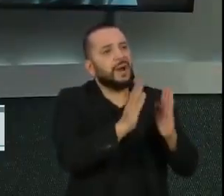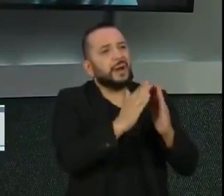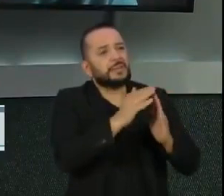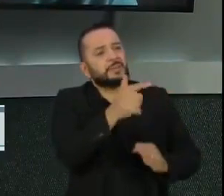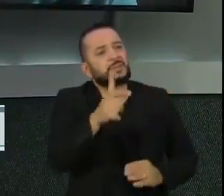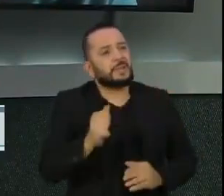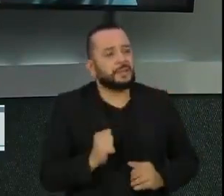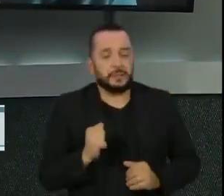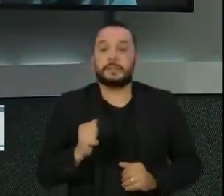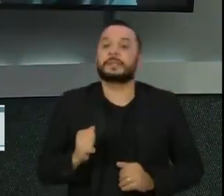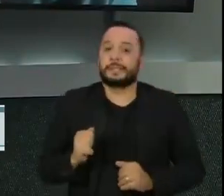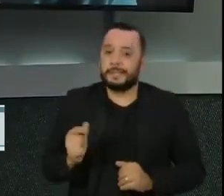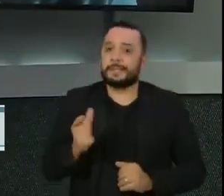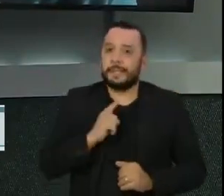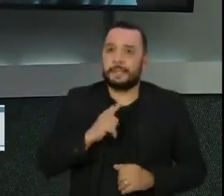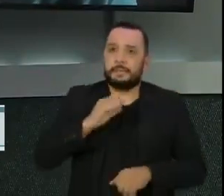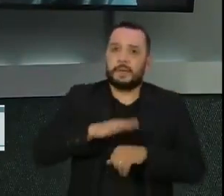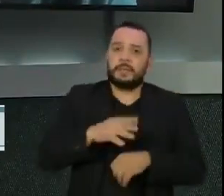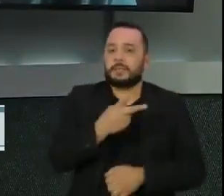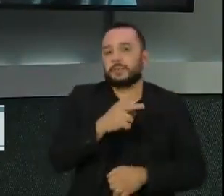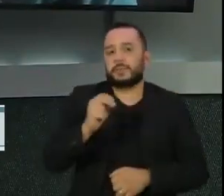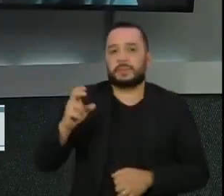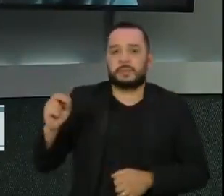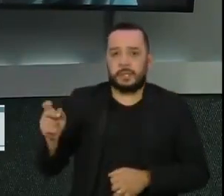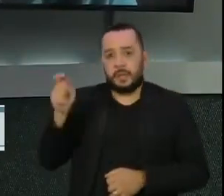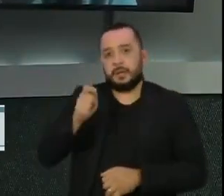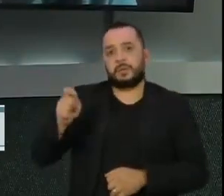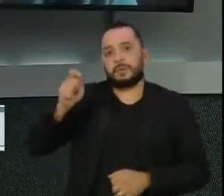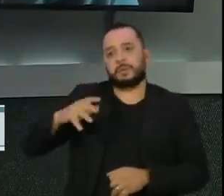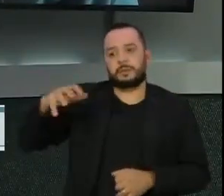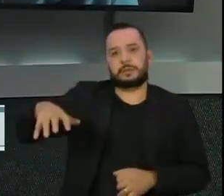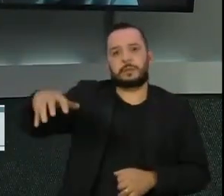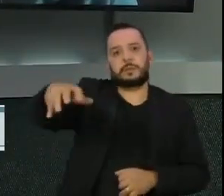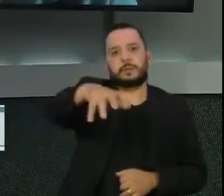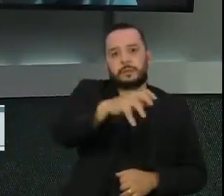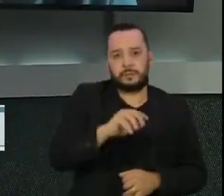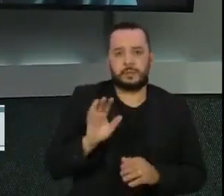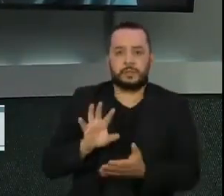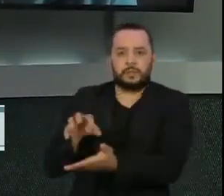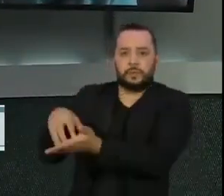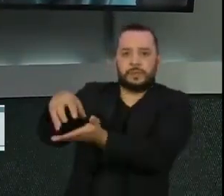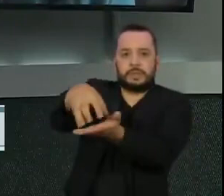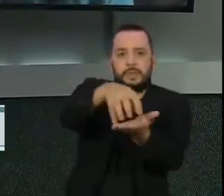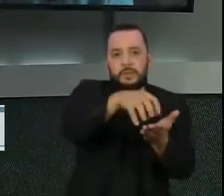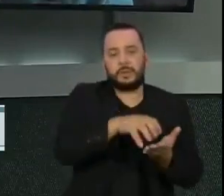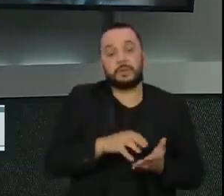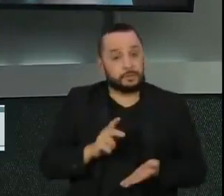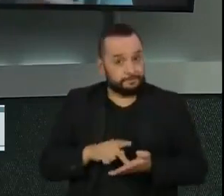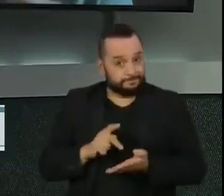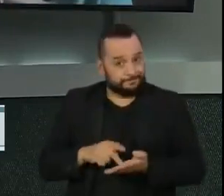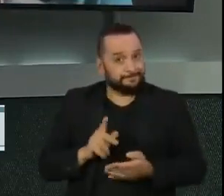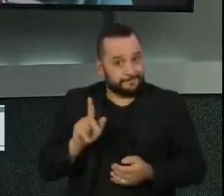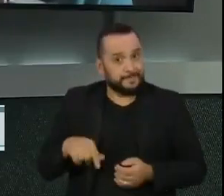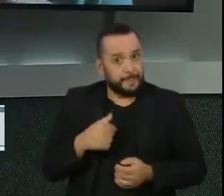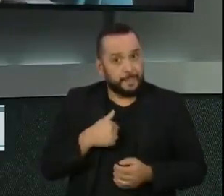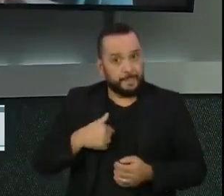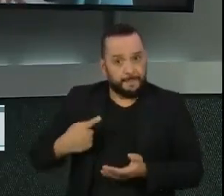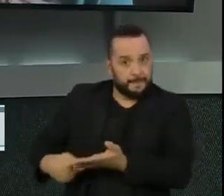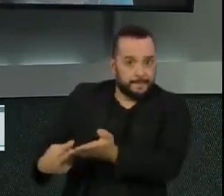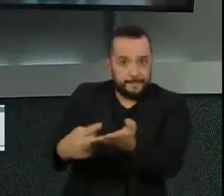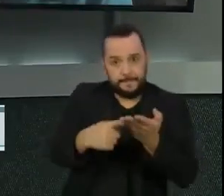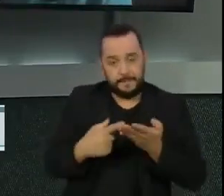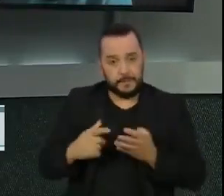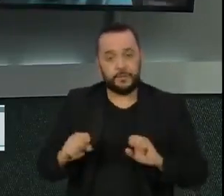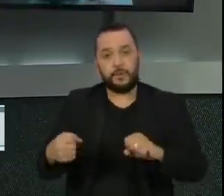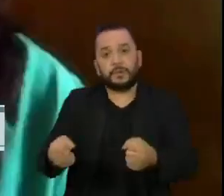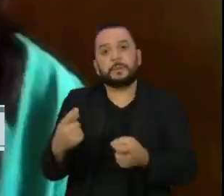hoje, ela conta com mais de 200 organizações, entidades e instituições que, na realidade, somam esforços, né? Porque é um